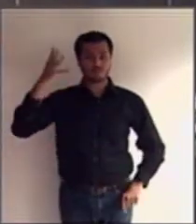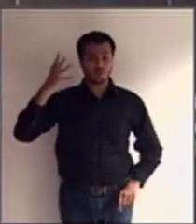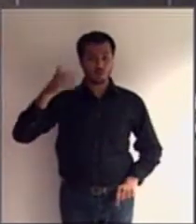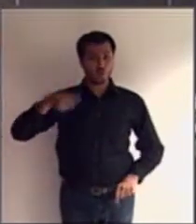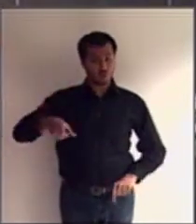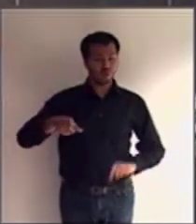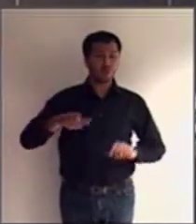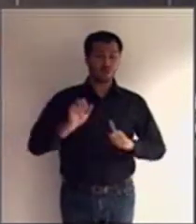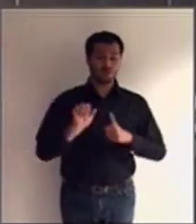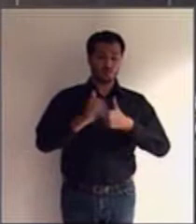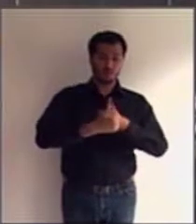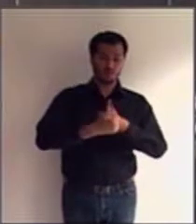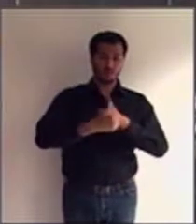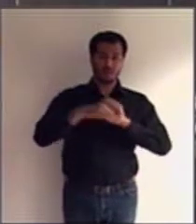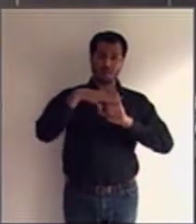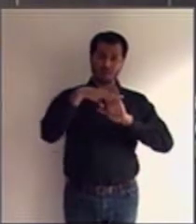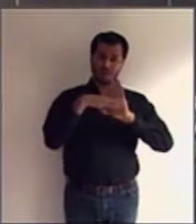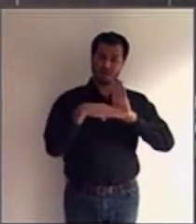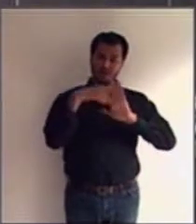modificados.